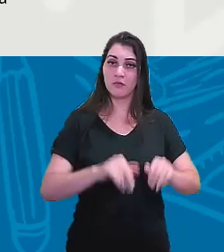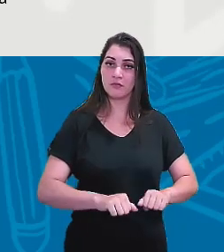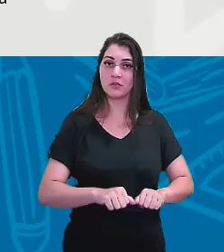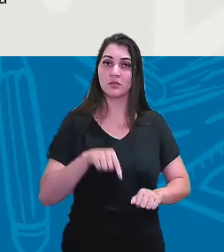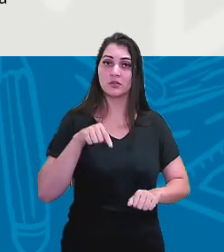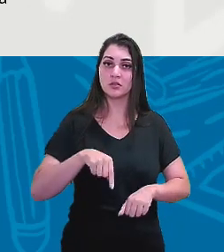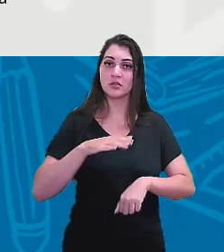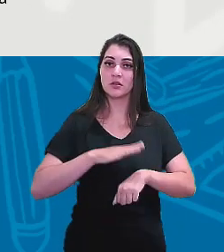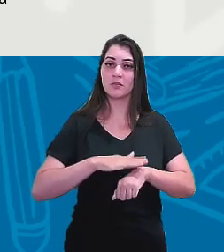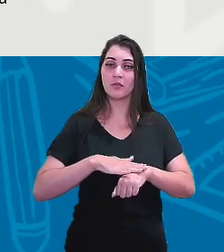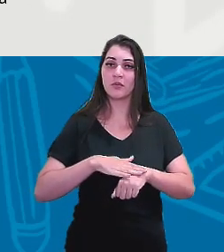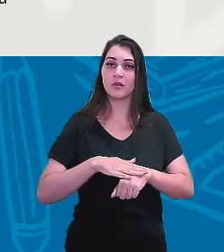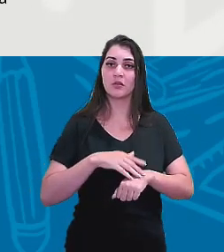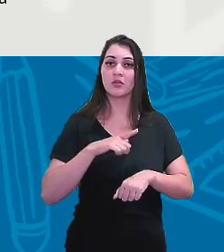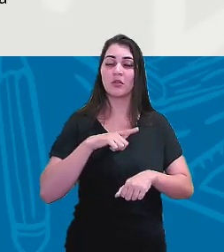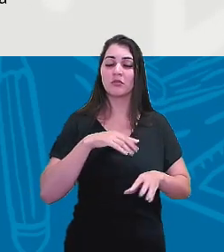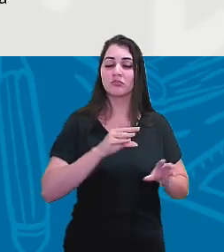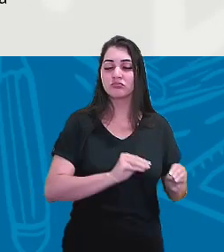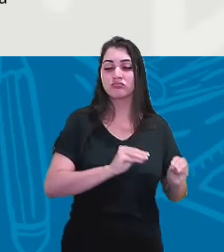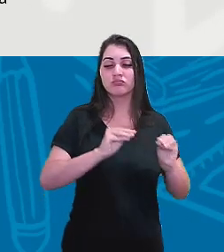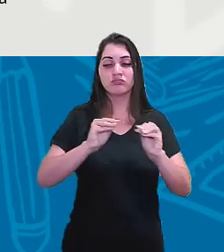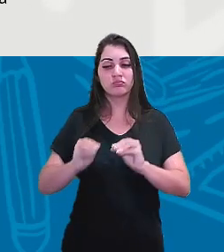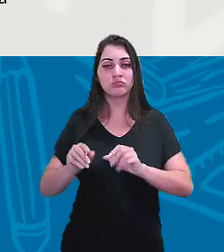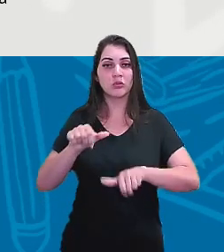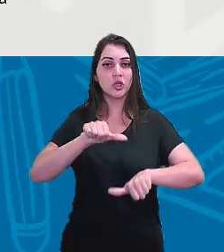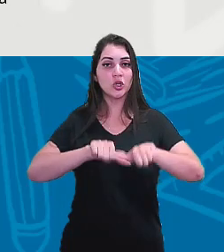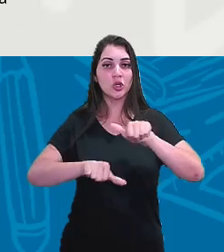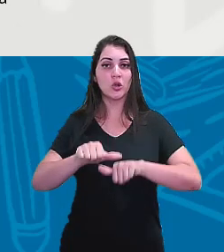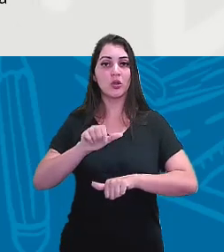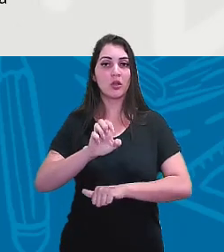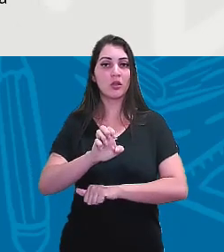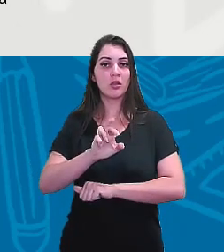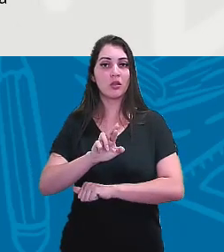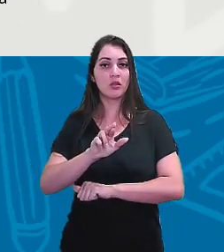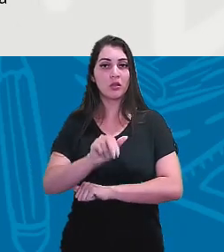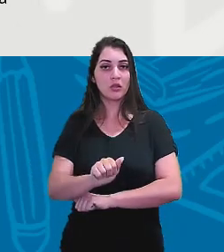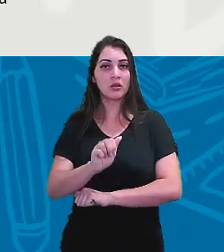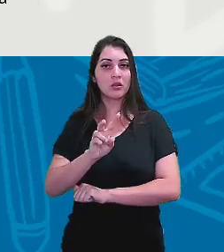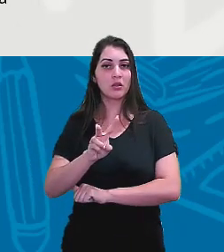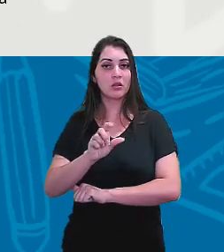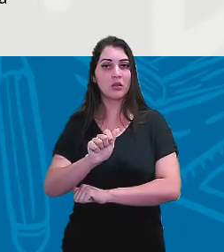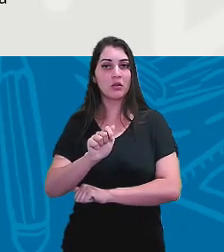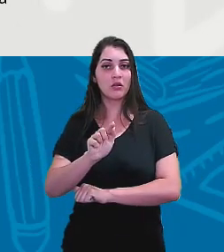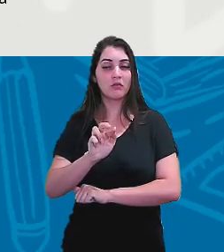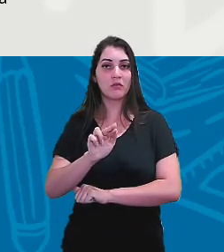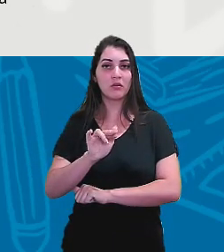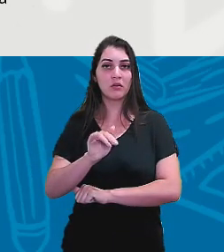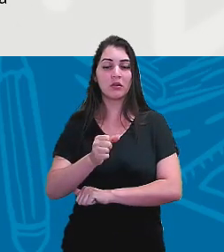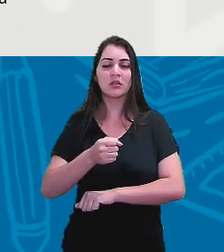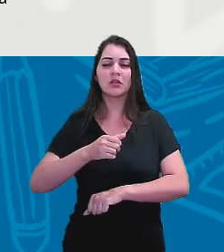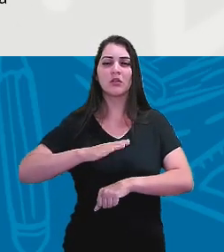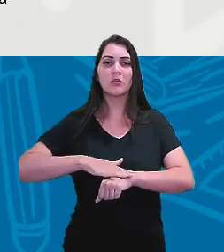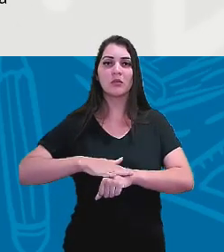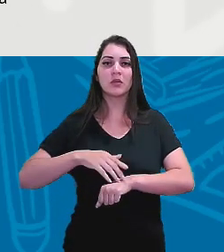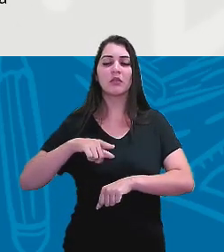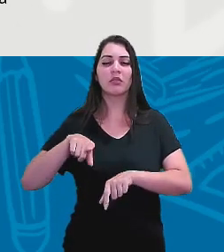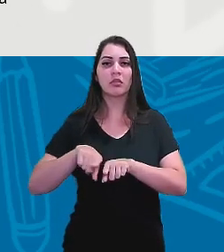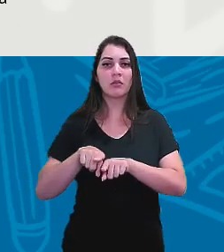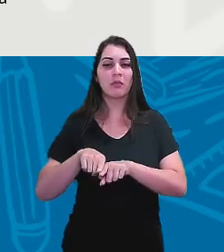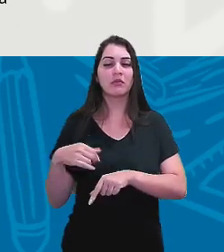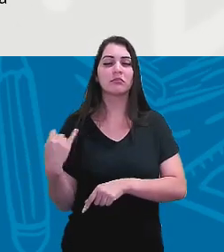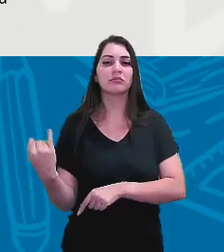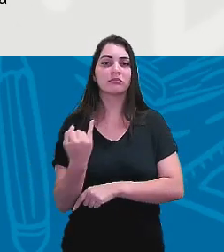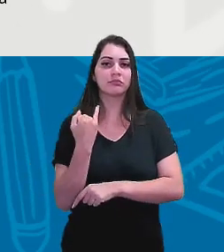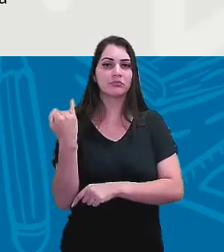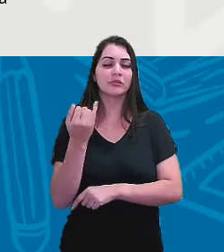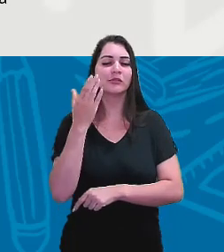esse período, gente passa para a Era Vargas, que é um momento também bastante importante para a gente